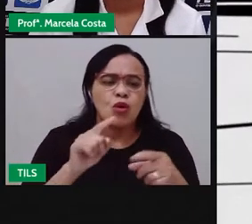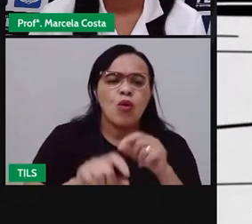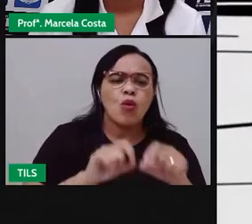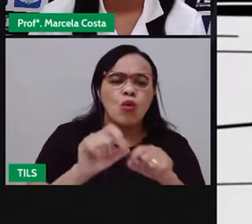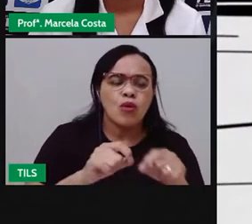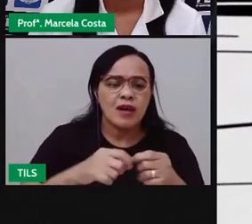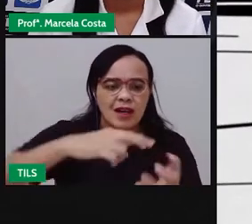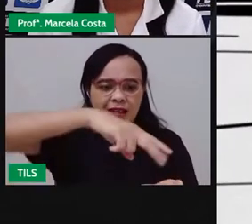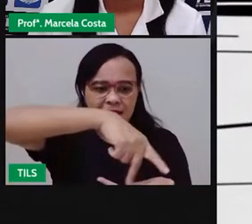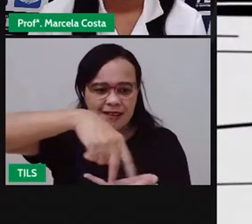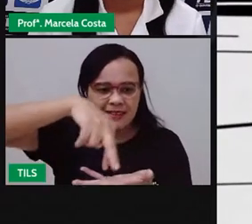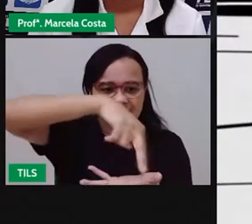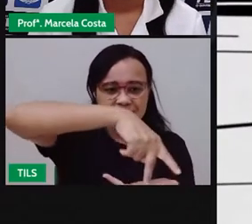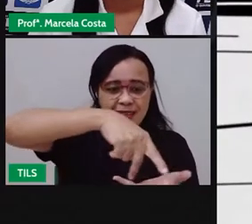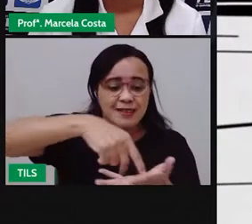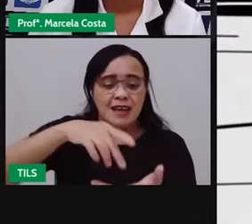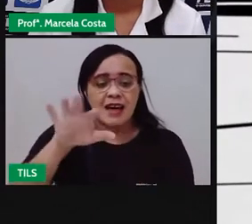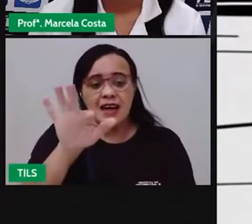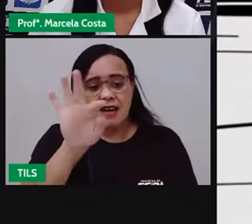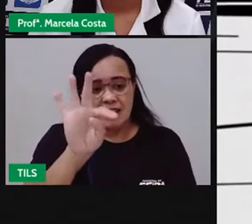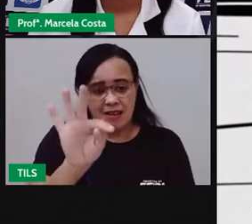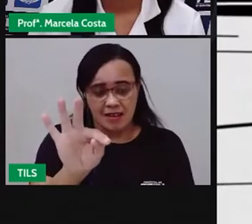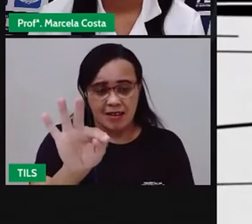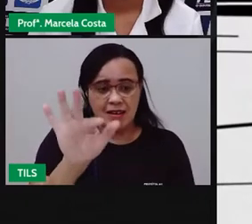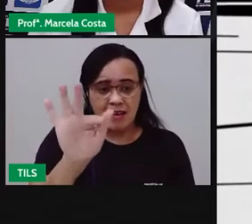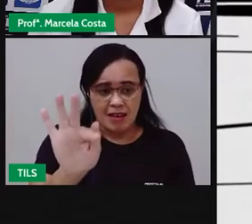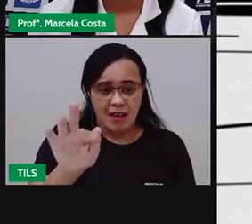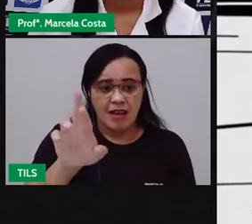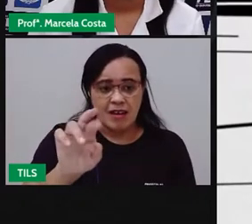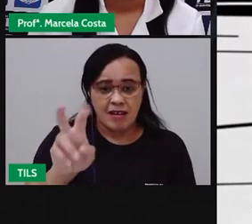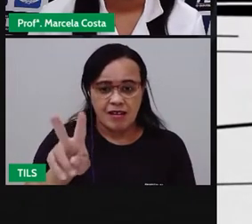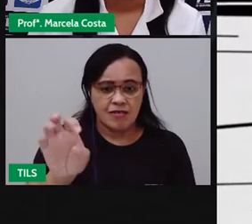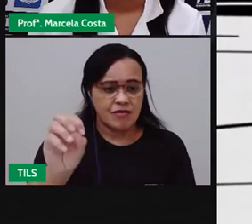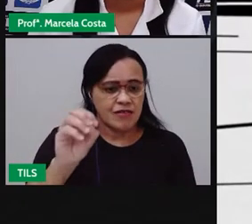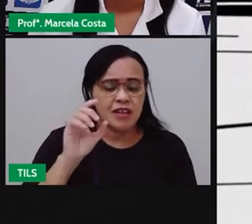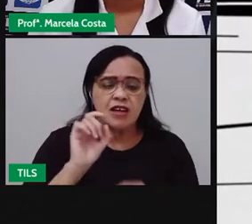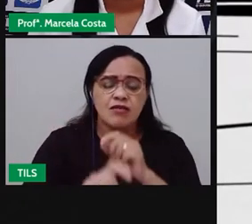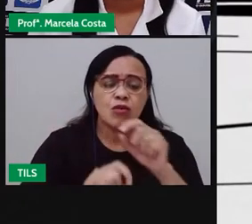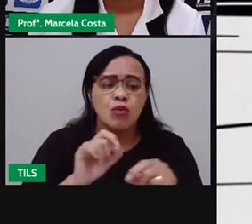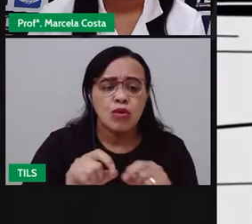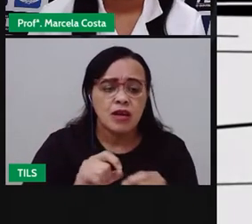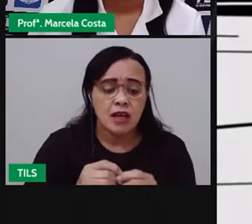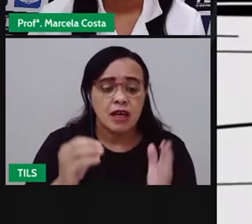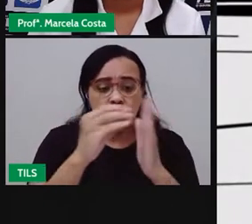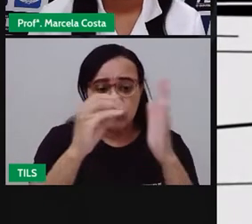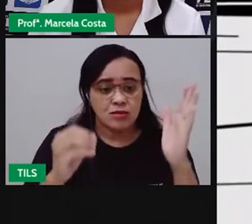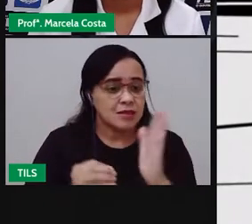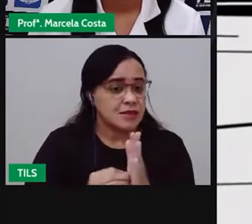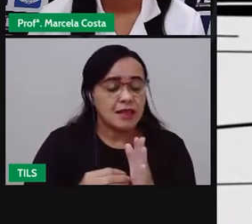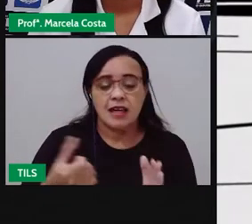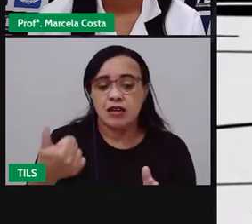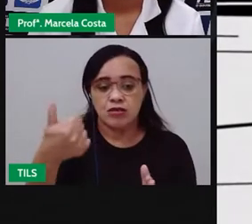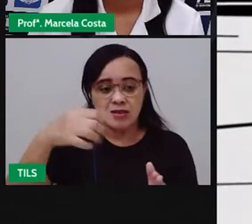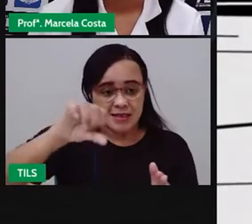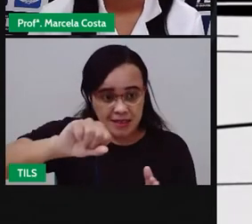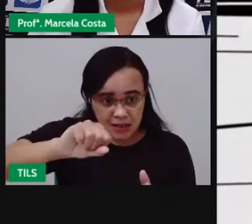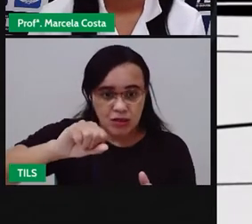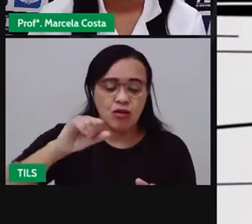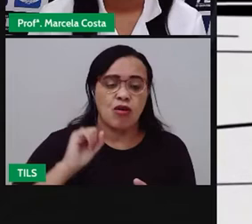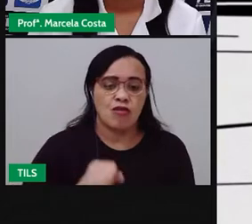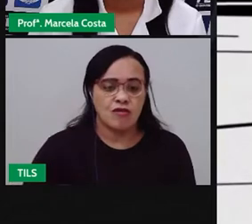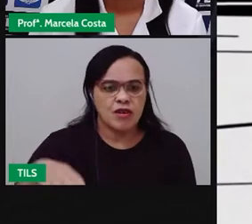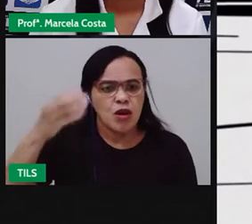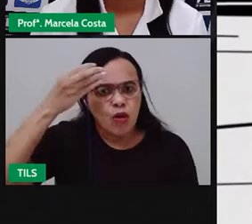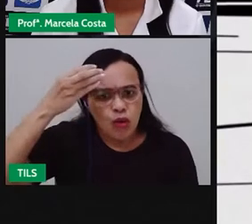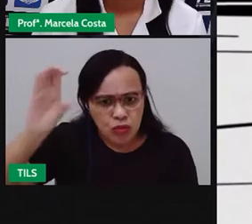coreográfica e poética tradicional de Pernambuco. Surgiu no final do século XIX, em um contexto em que as classes populares